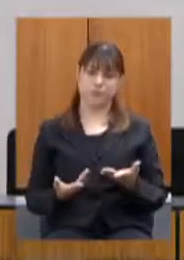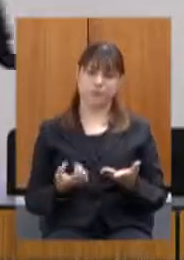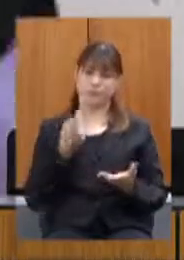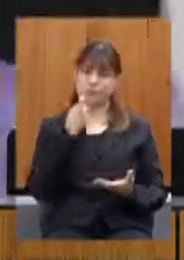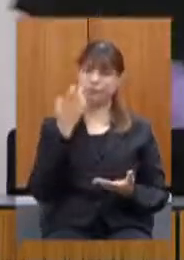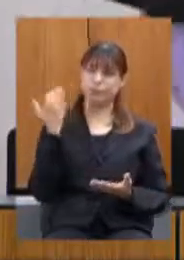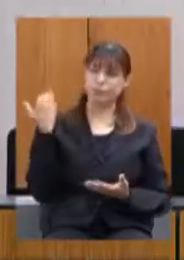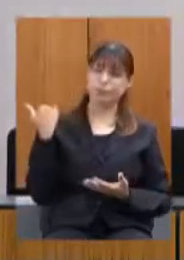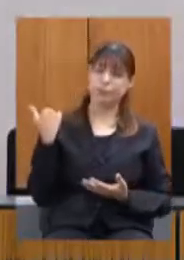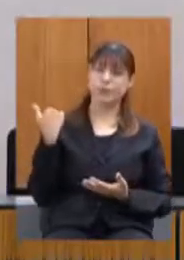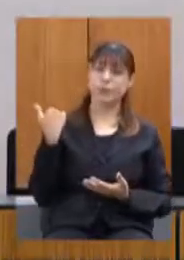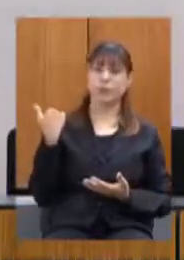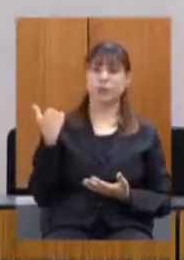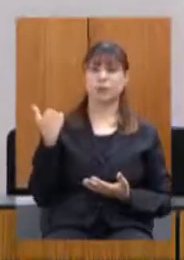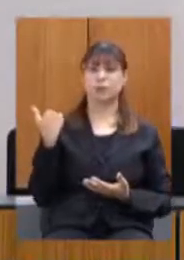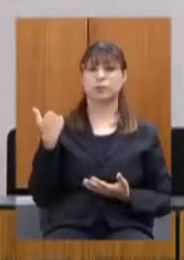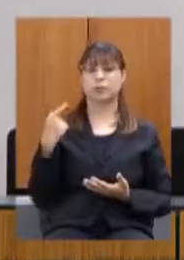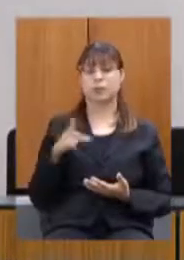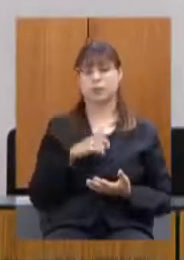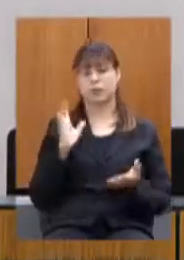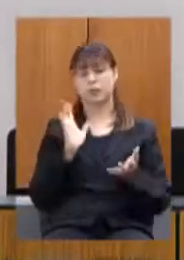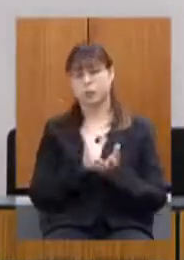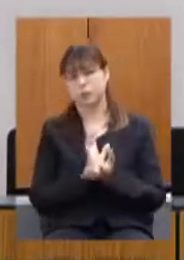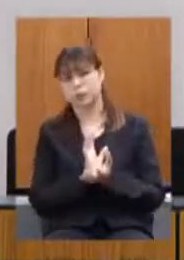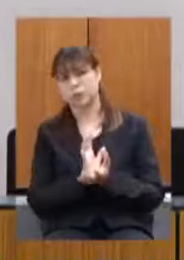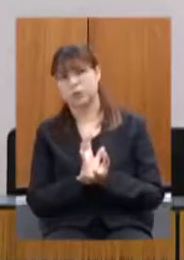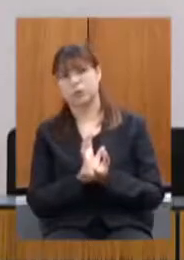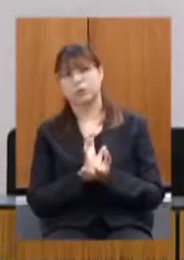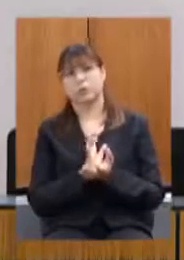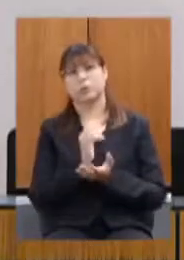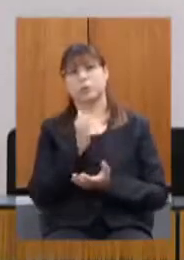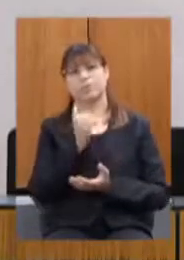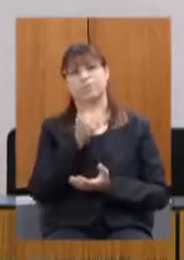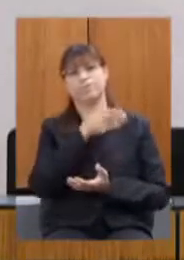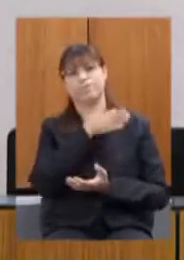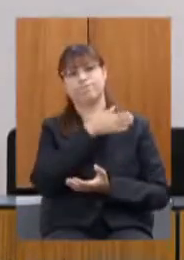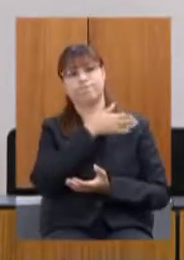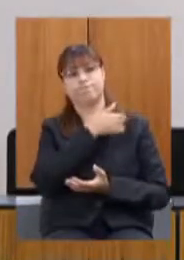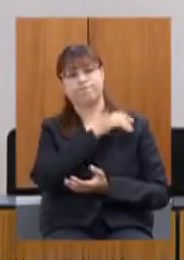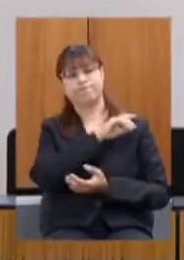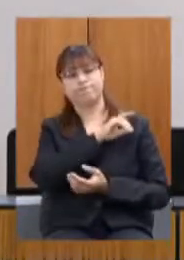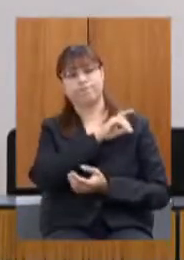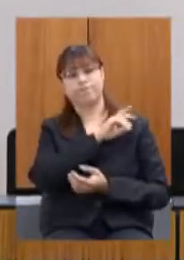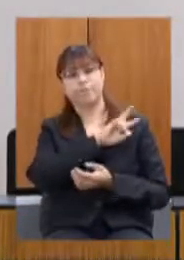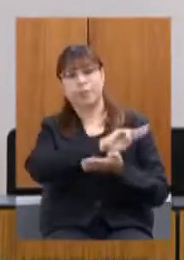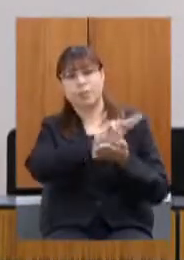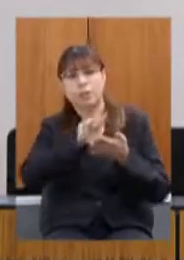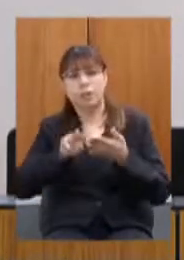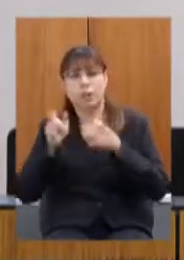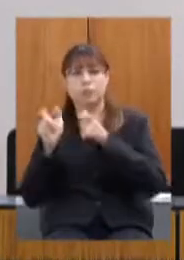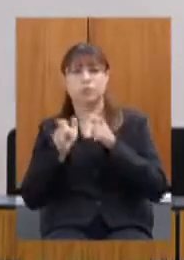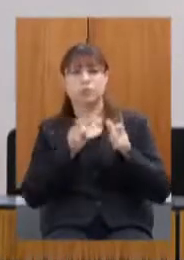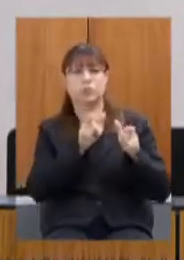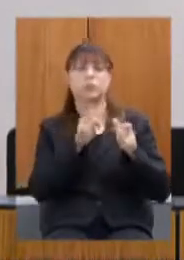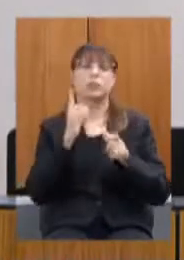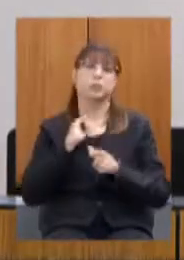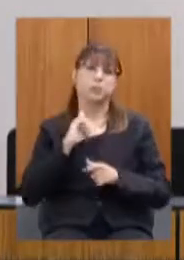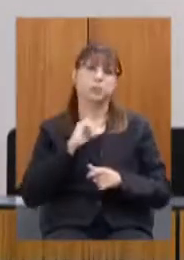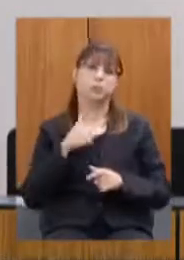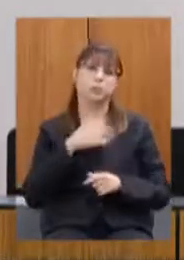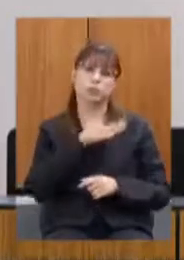mesmo a gente viveu situações pelo estado de Minas Gerais por onde eu passo de